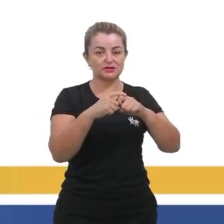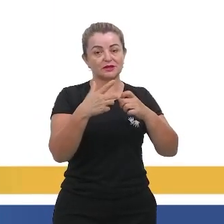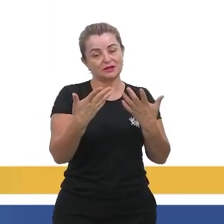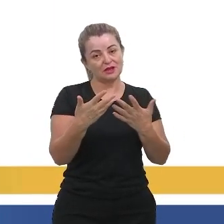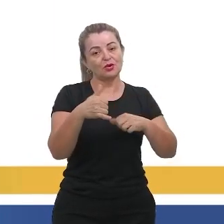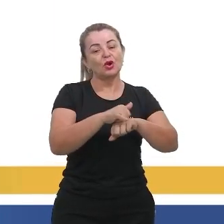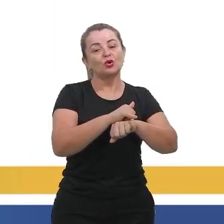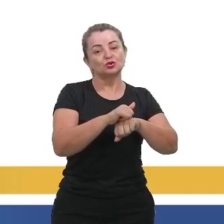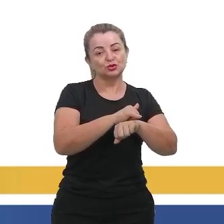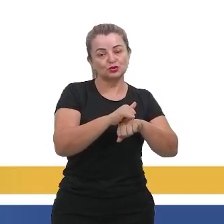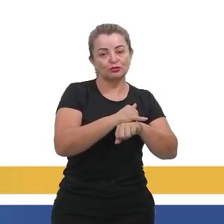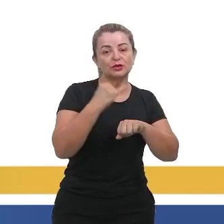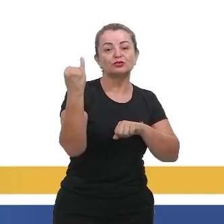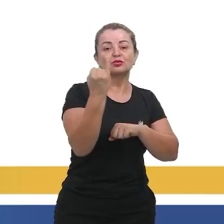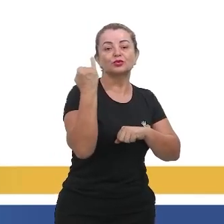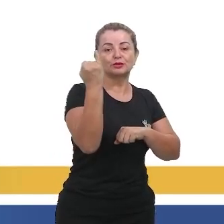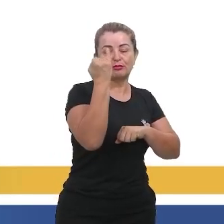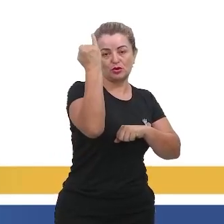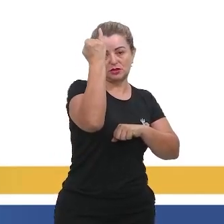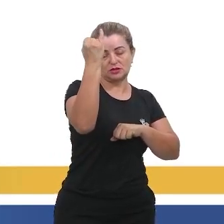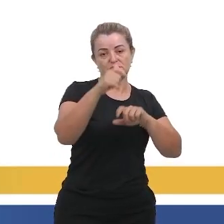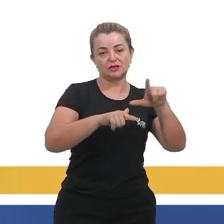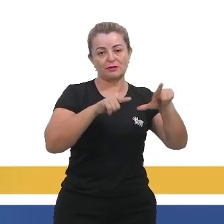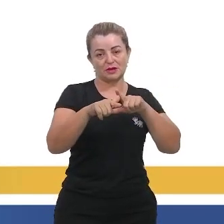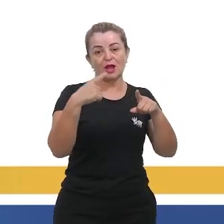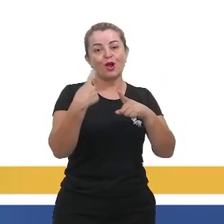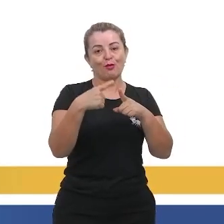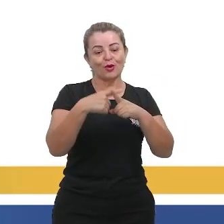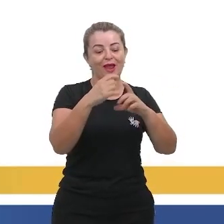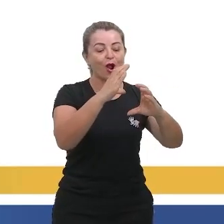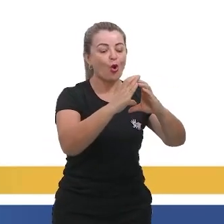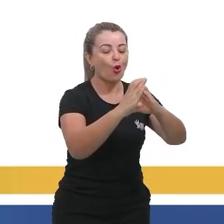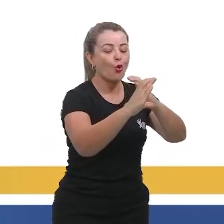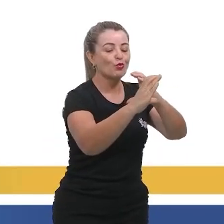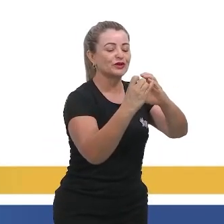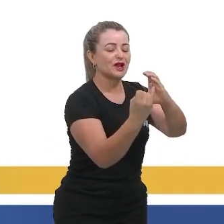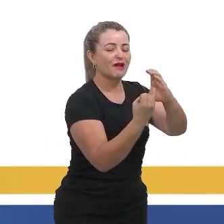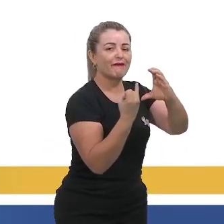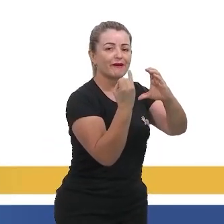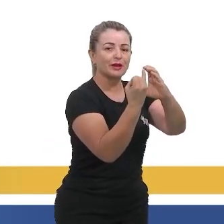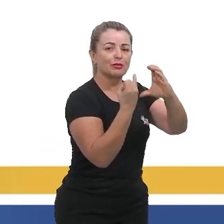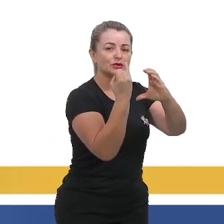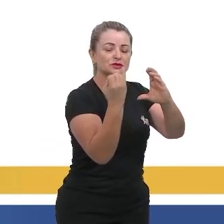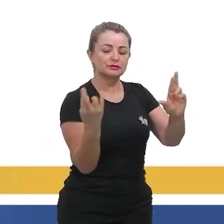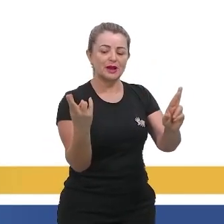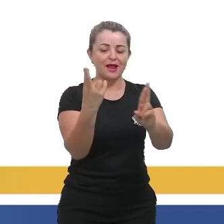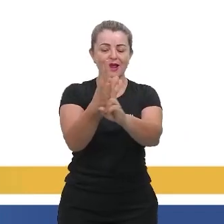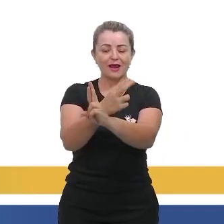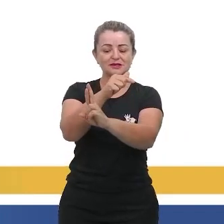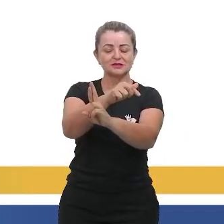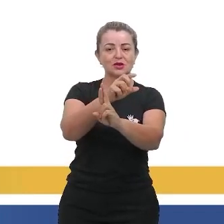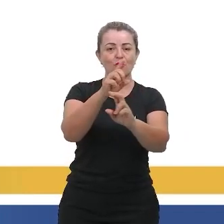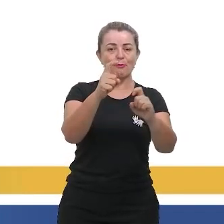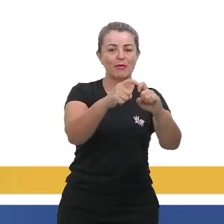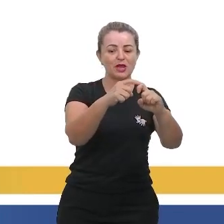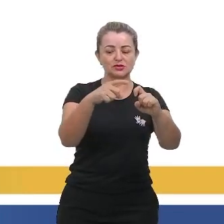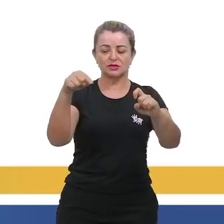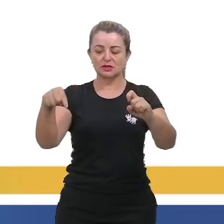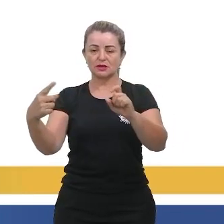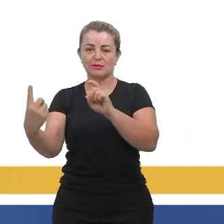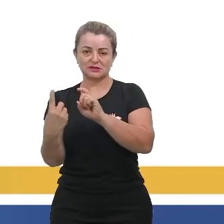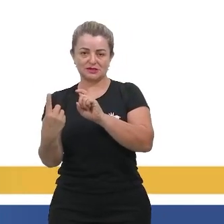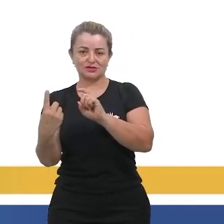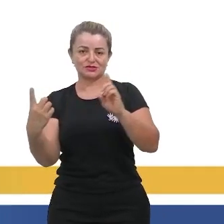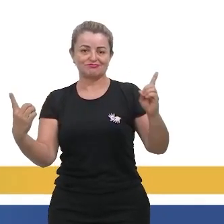trabalho importante, porque a comunicação é fundamental para a relação médico-paciente. Então,